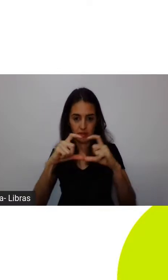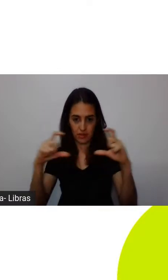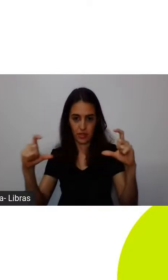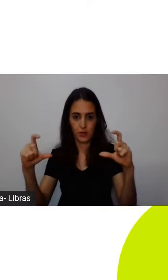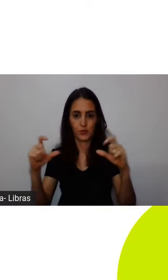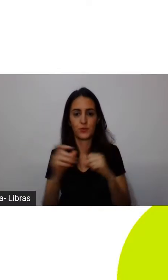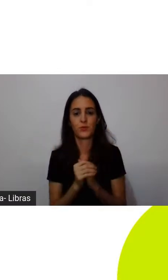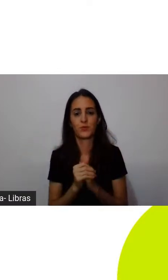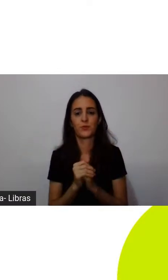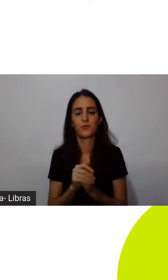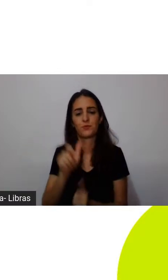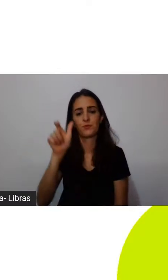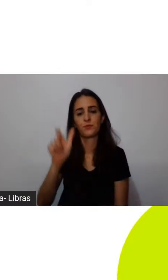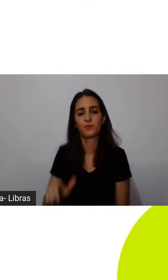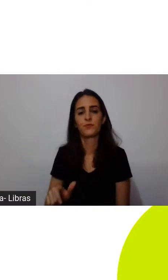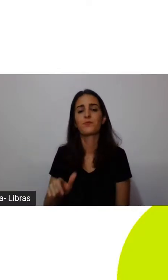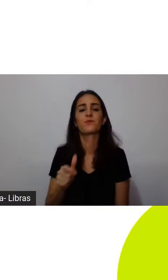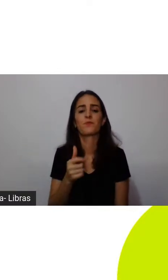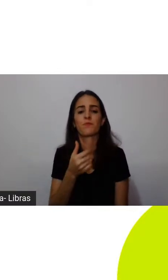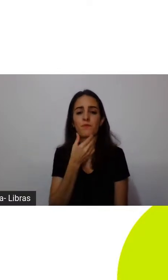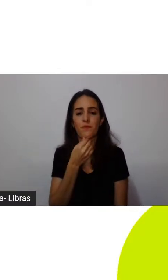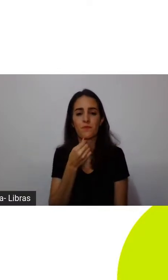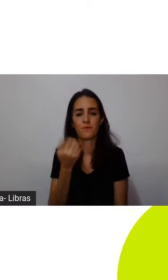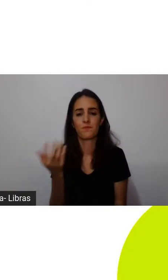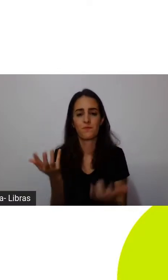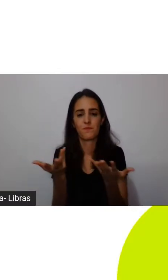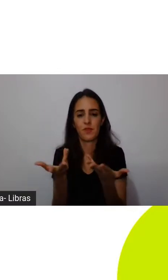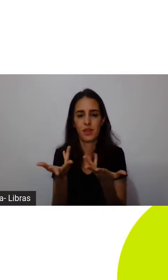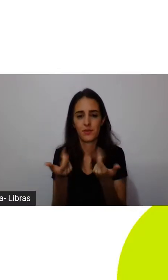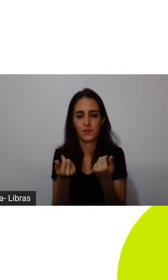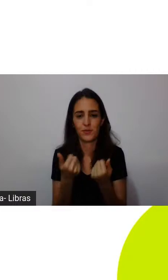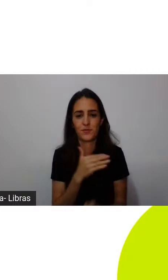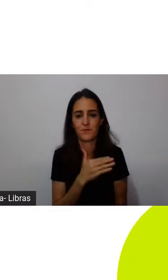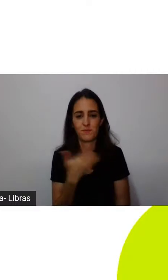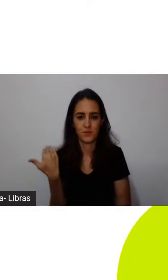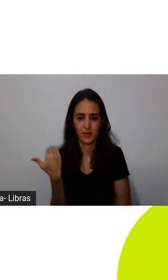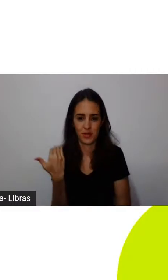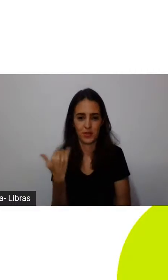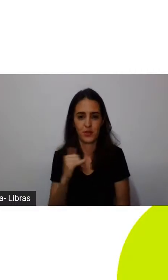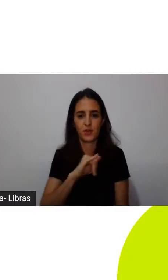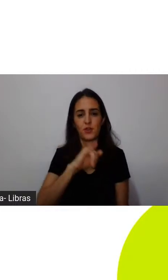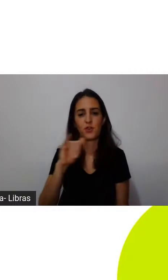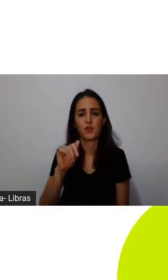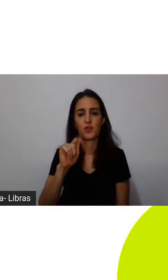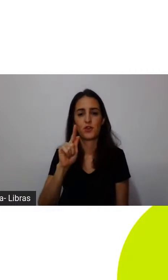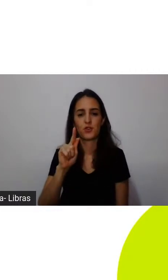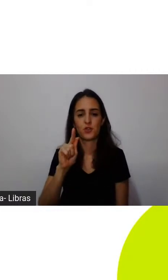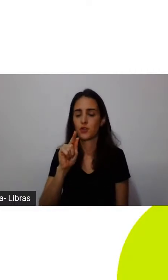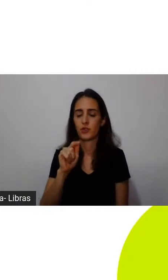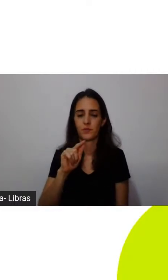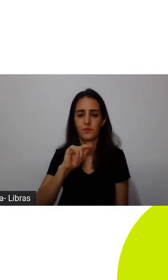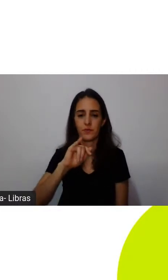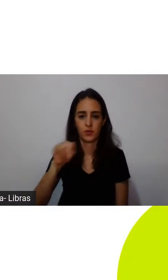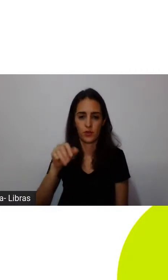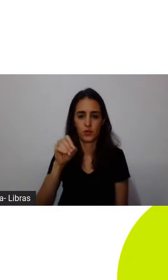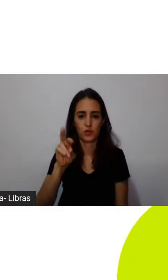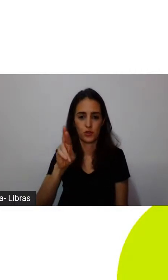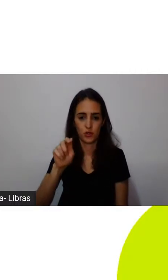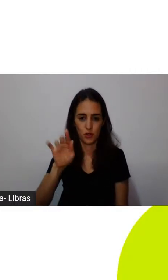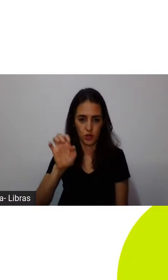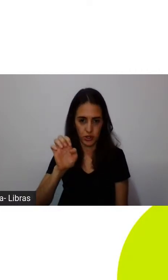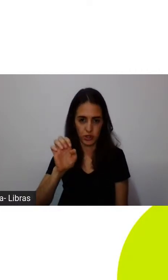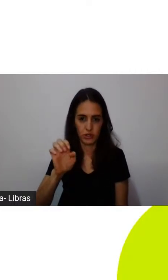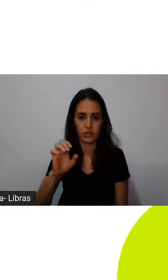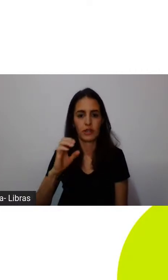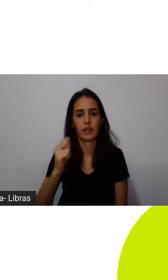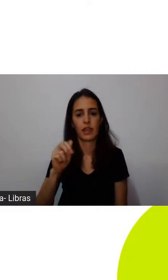de um humorista maravilhoso que morreu recentemente que se chama George Carlin que para mim ele foi muito mais que um humorista foi um